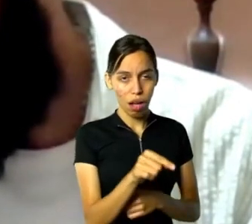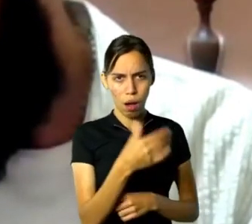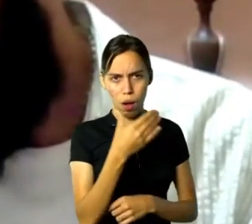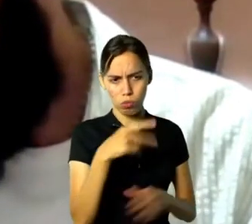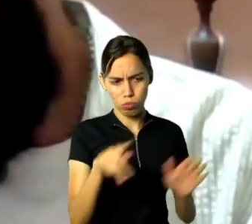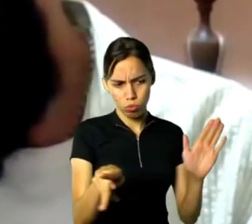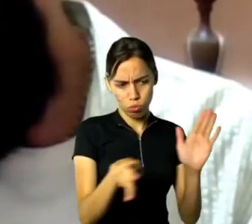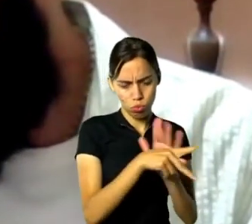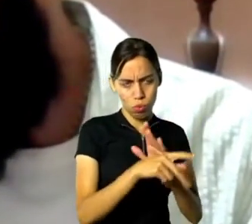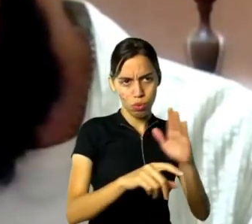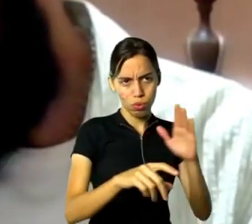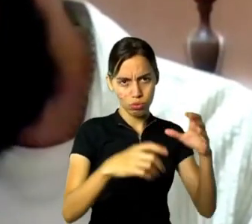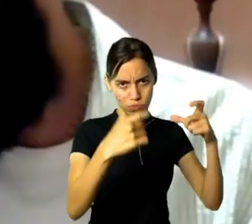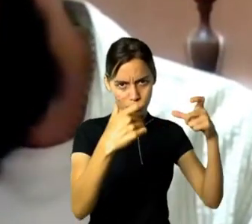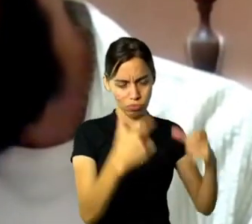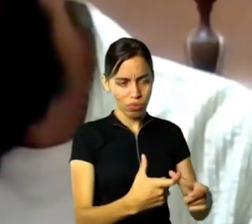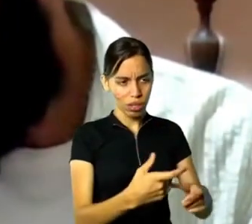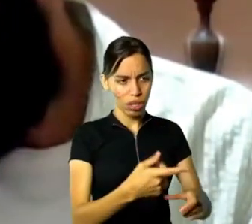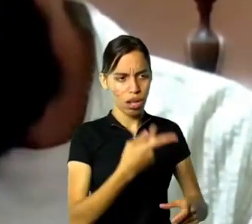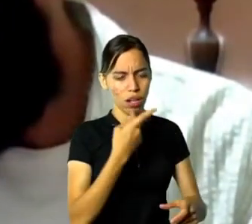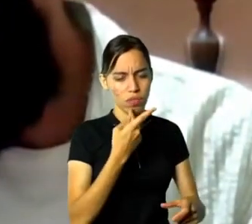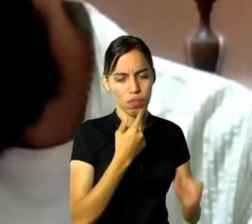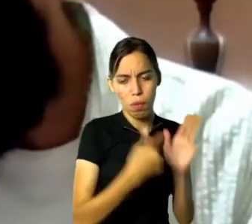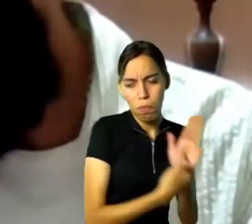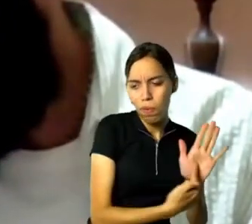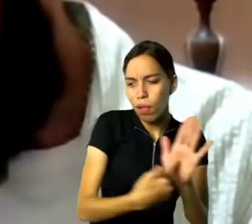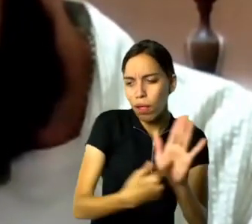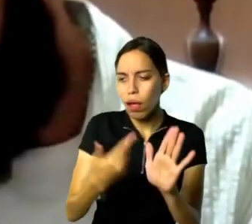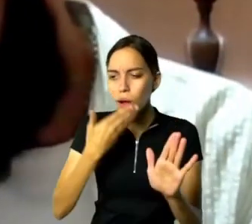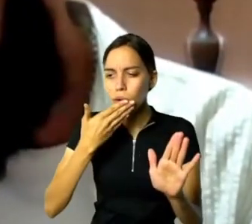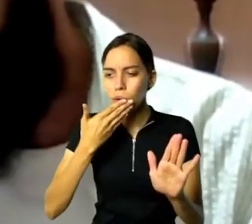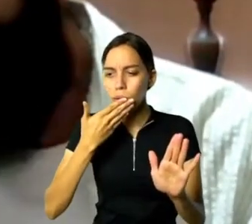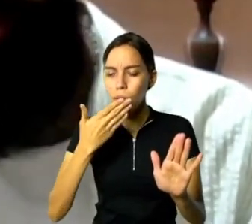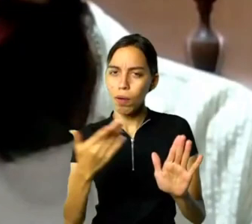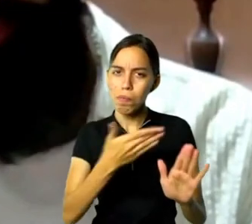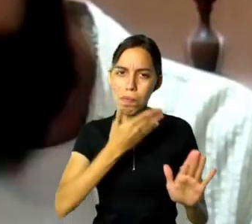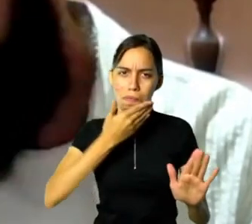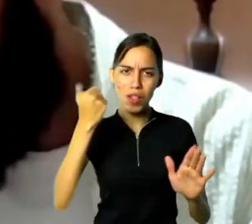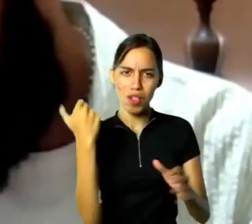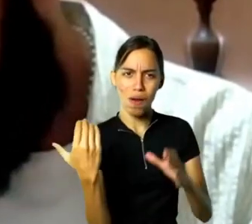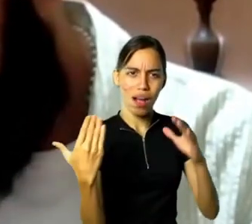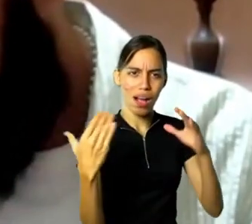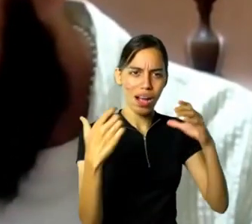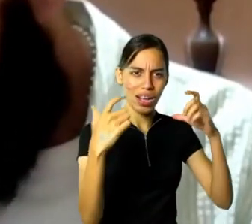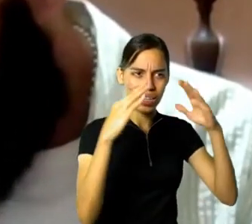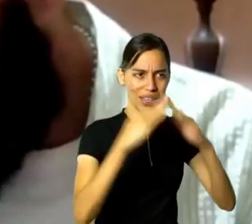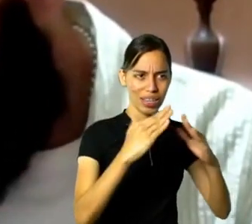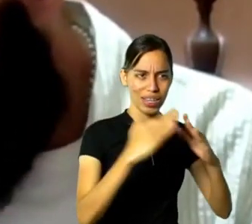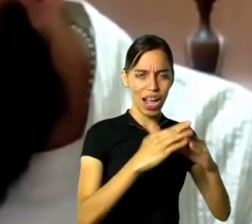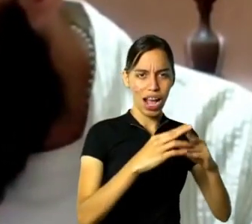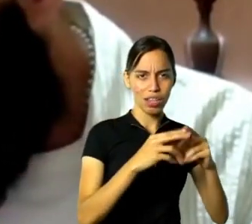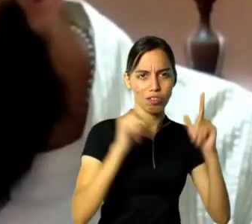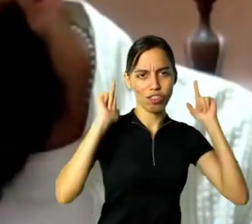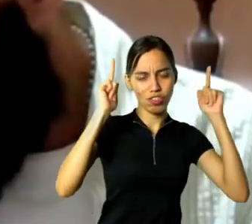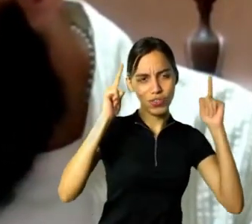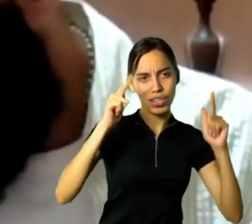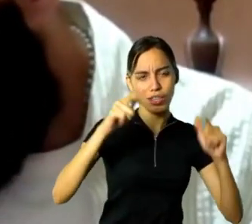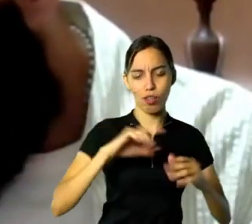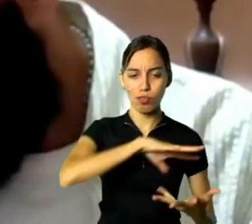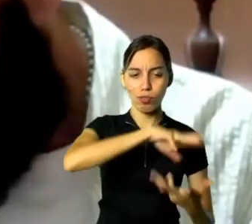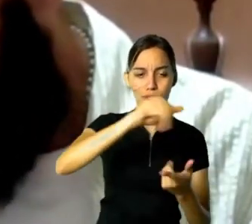seu público qual era a melhor casa de diversões da América do Sul e uma das maiores do mundo. Com este evento,